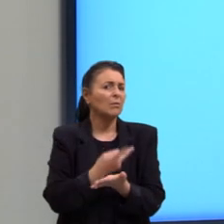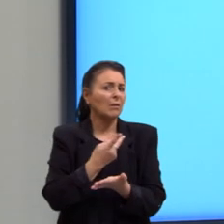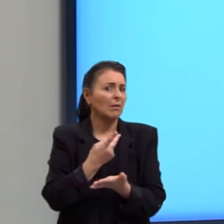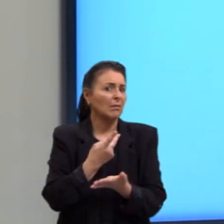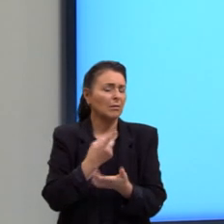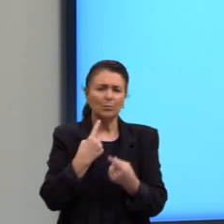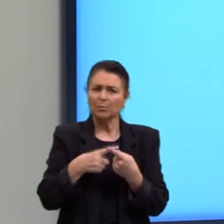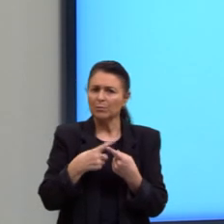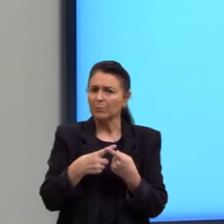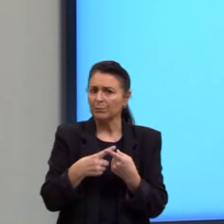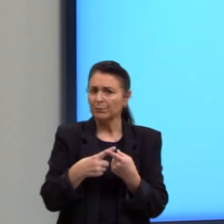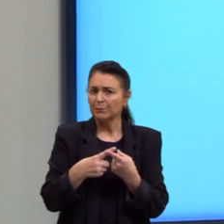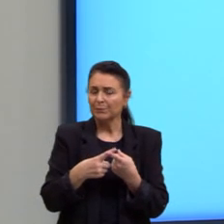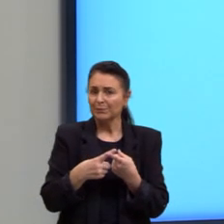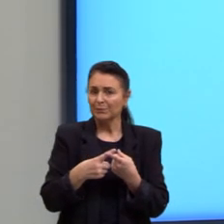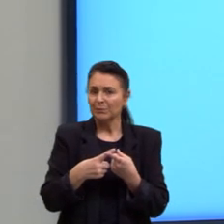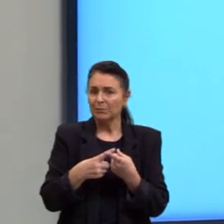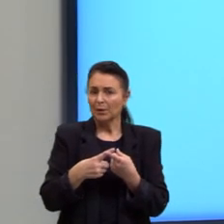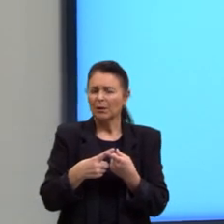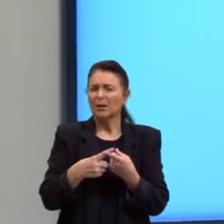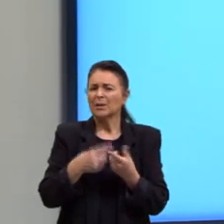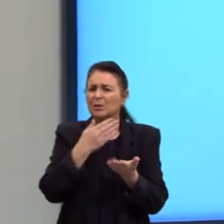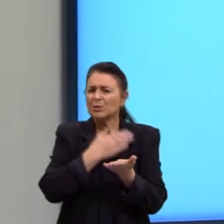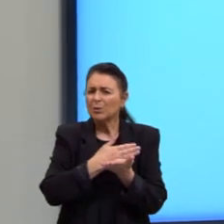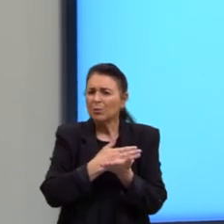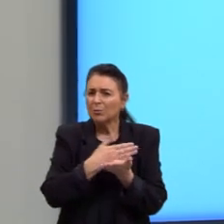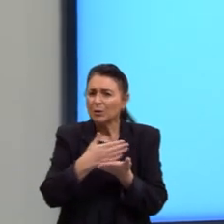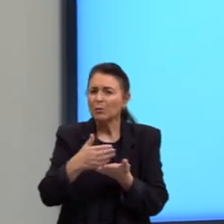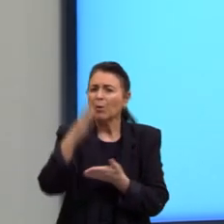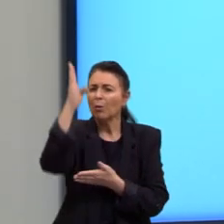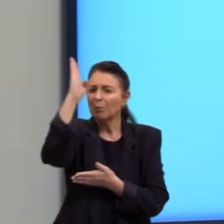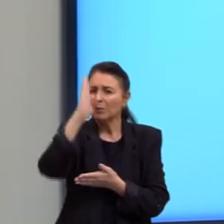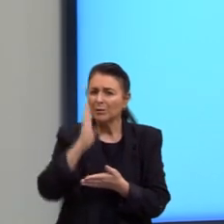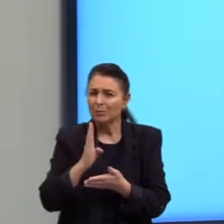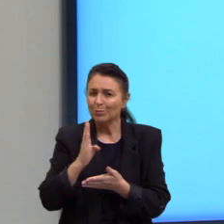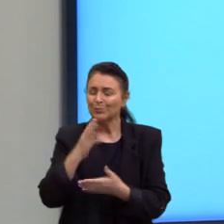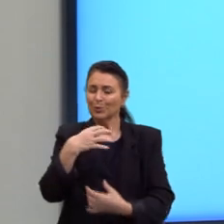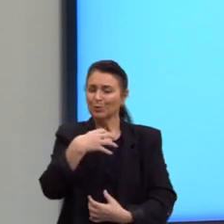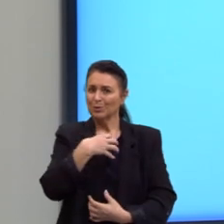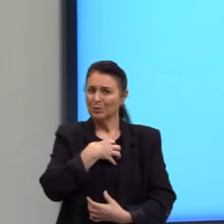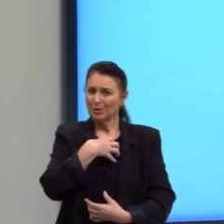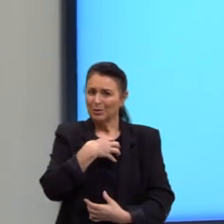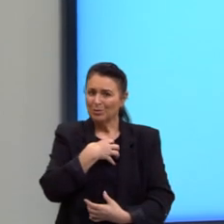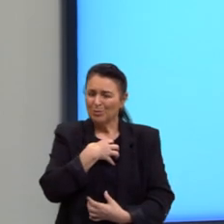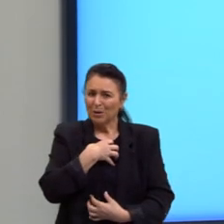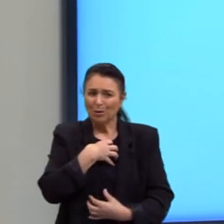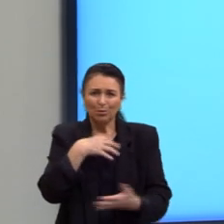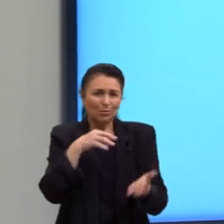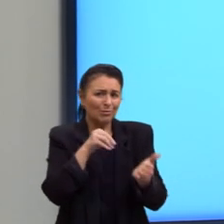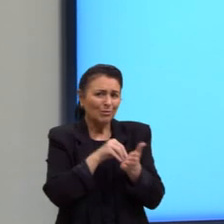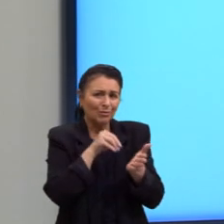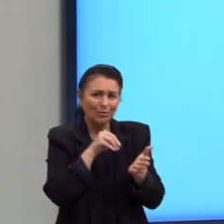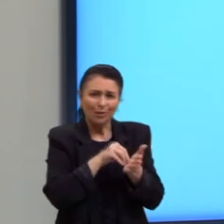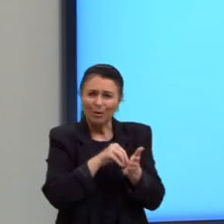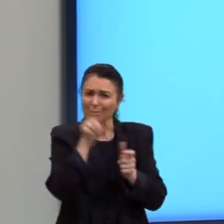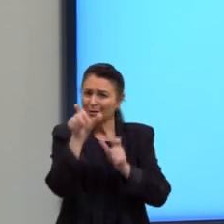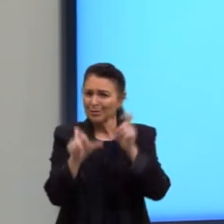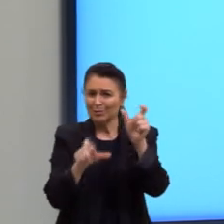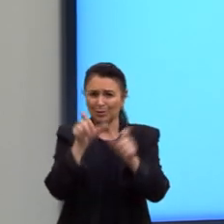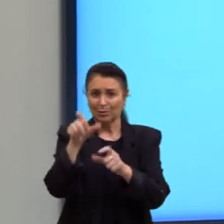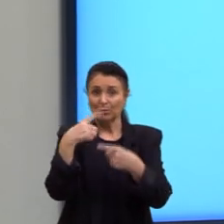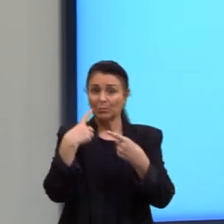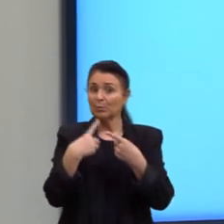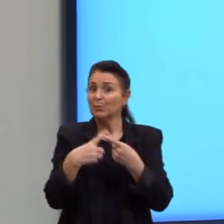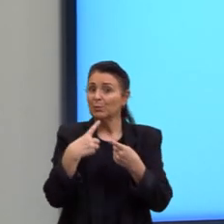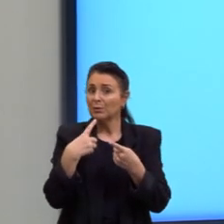desde a formação do país, esse sentimento é escasso entre a população, visto